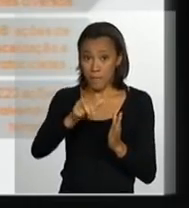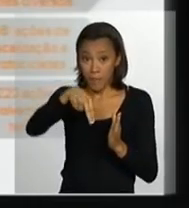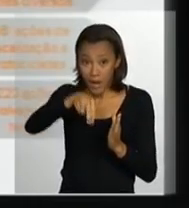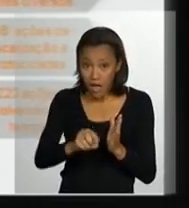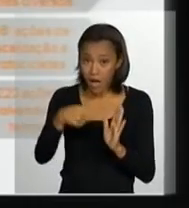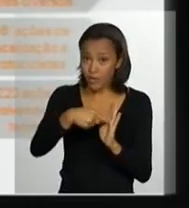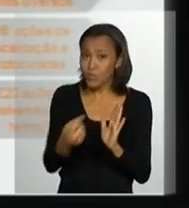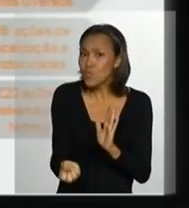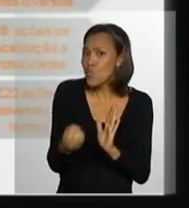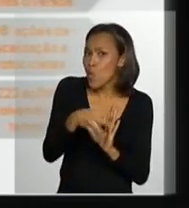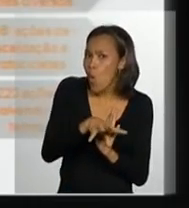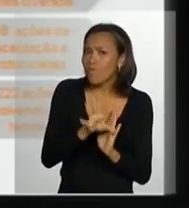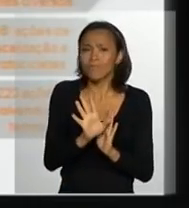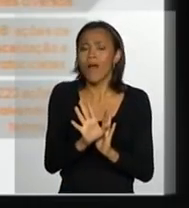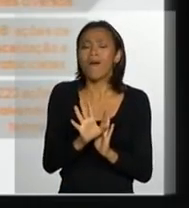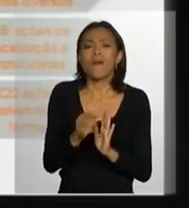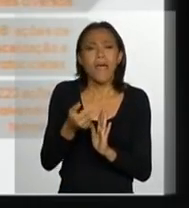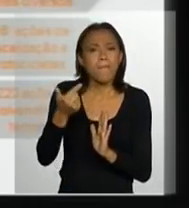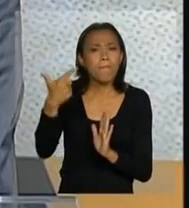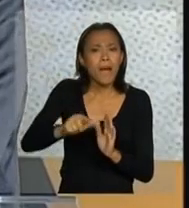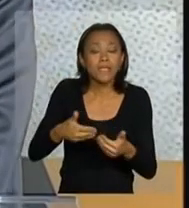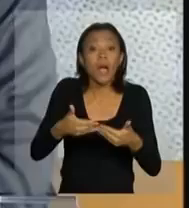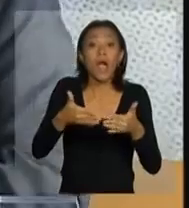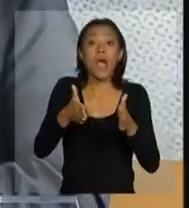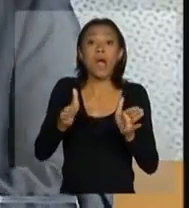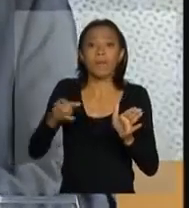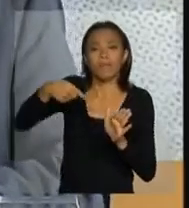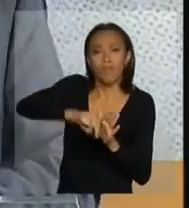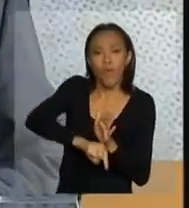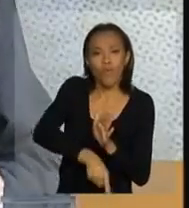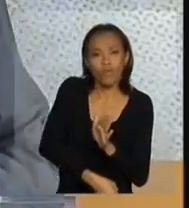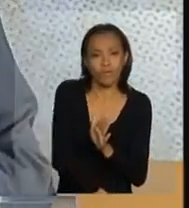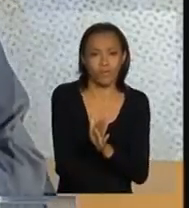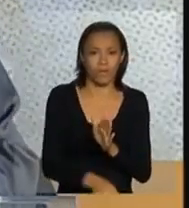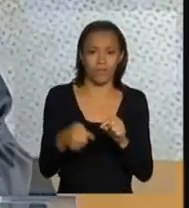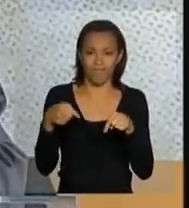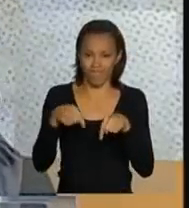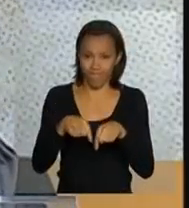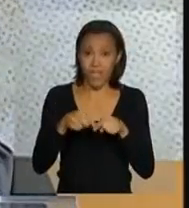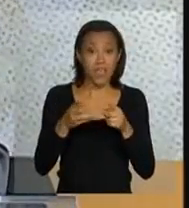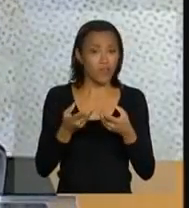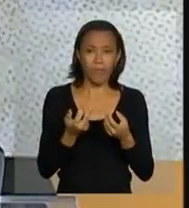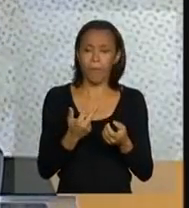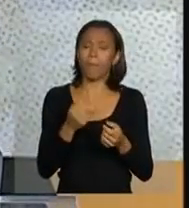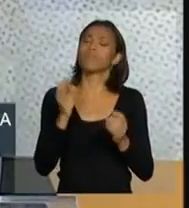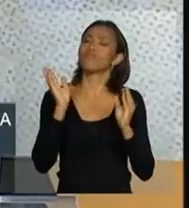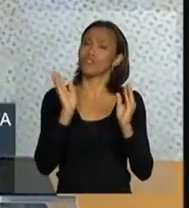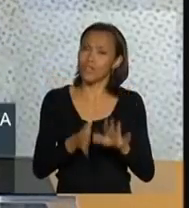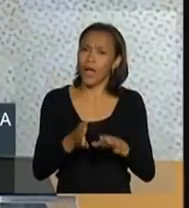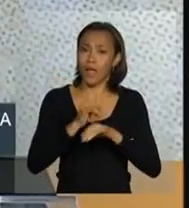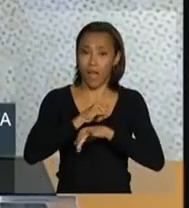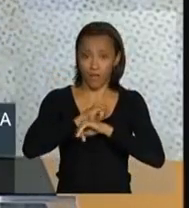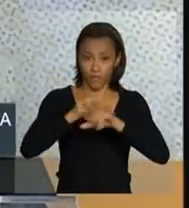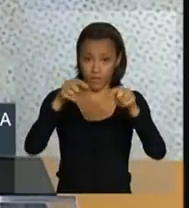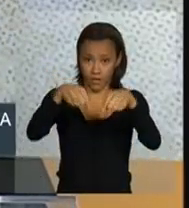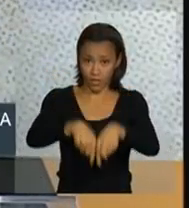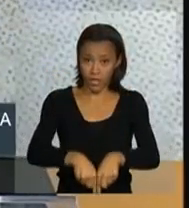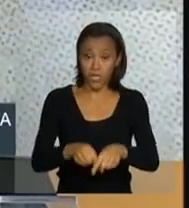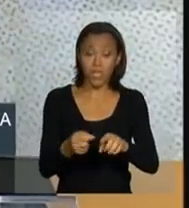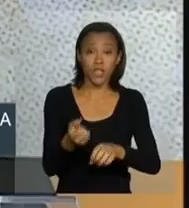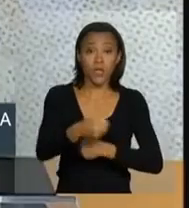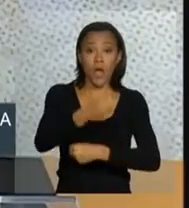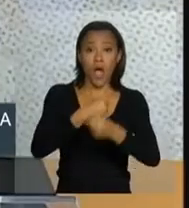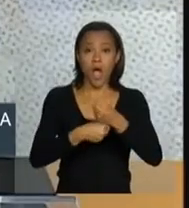plano aprofundado, ele é um plano ampliado. Mas eu não posso deixar de registrar que nós já tivemos, no ano passado,